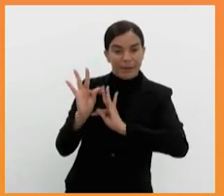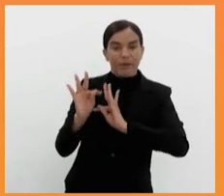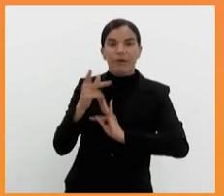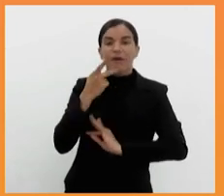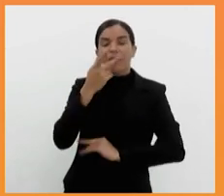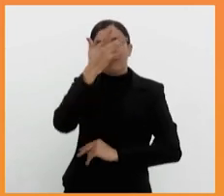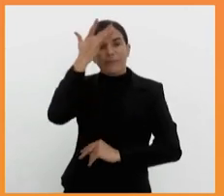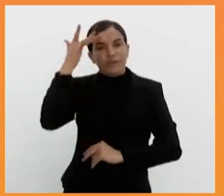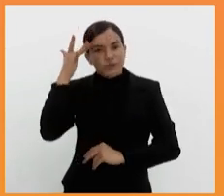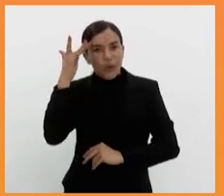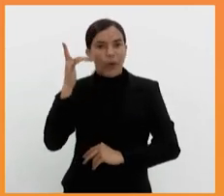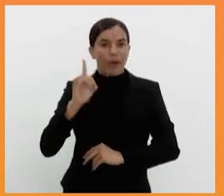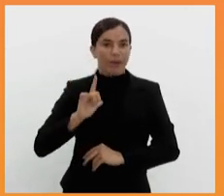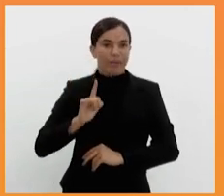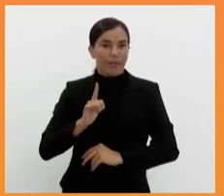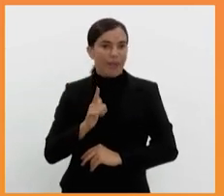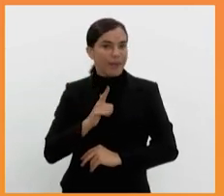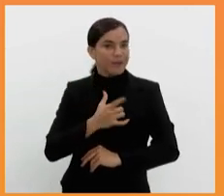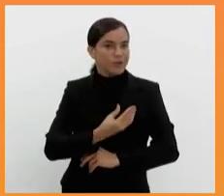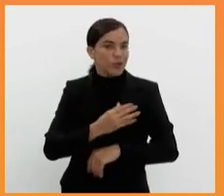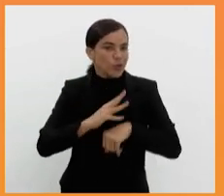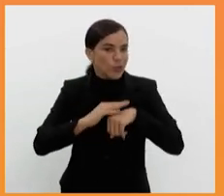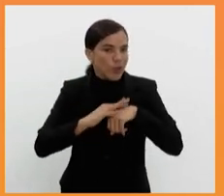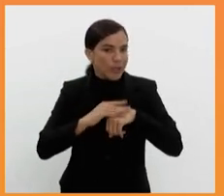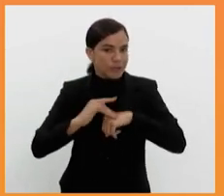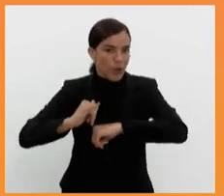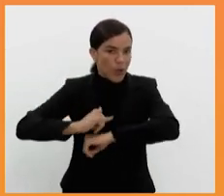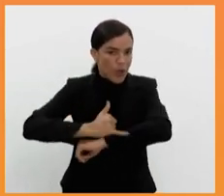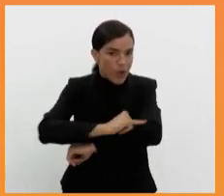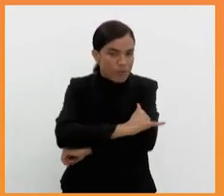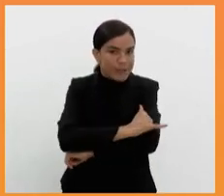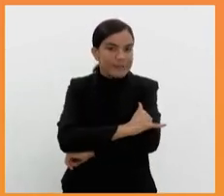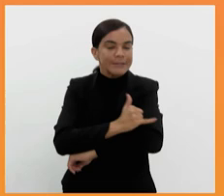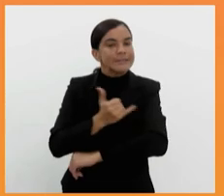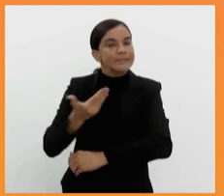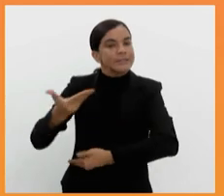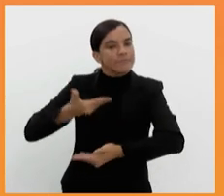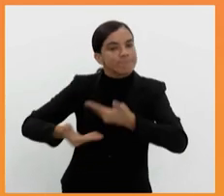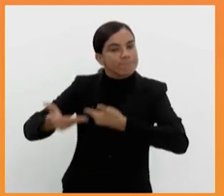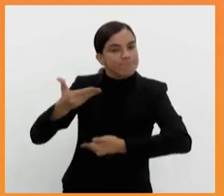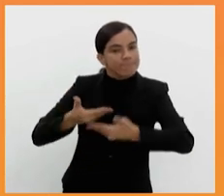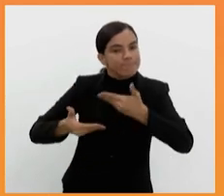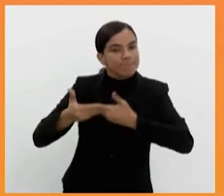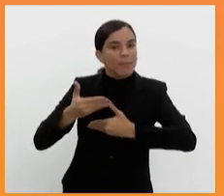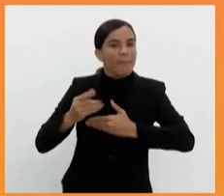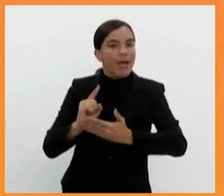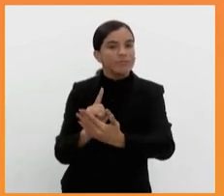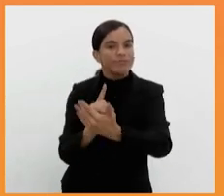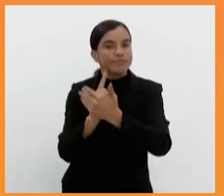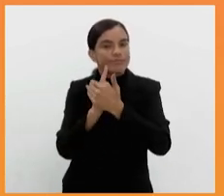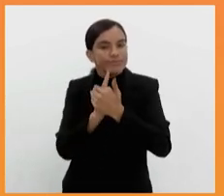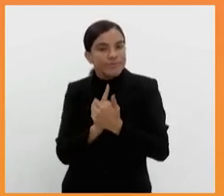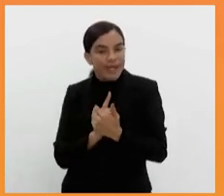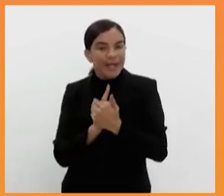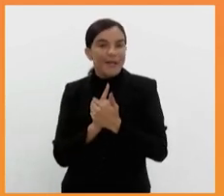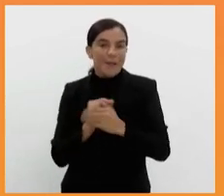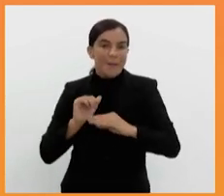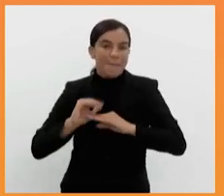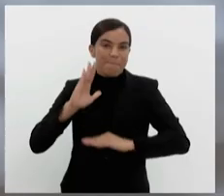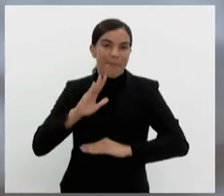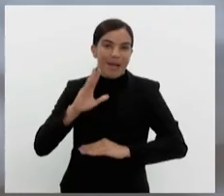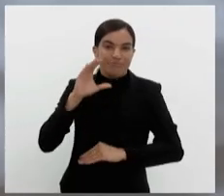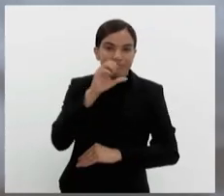pessoas que convivem com a doença sejam tratadas de maneira mais acolhedora e mais